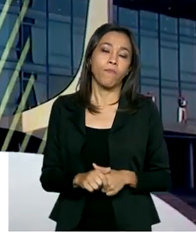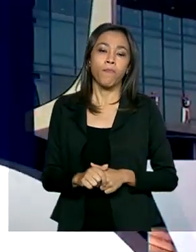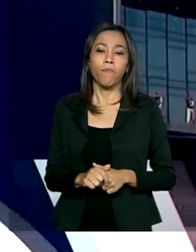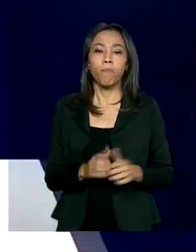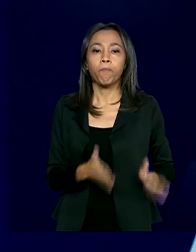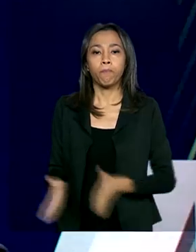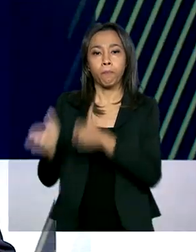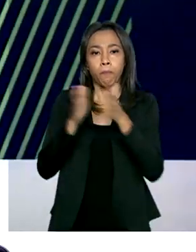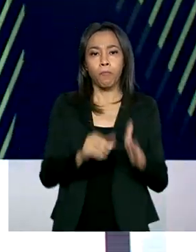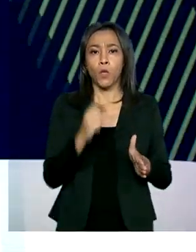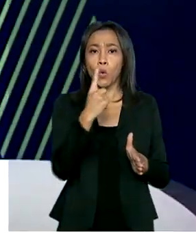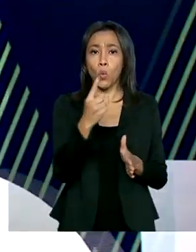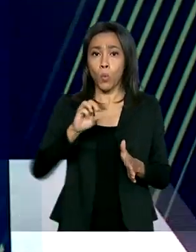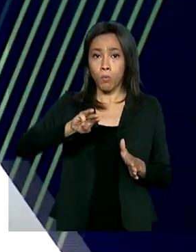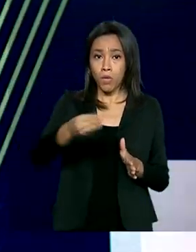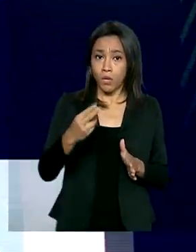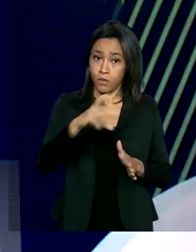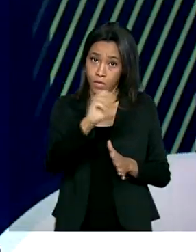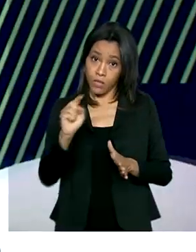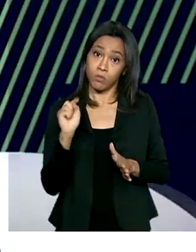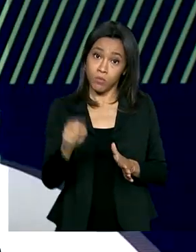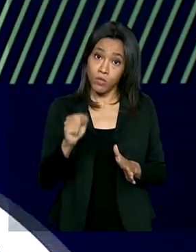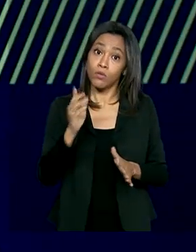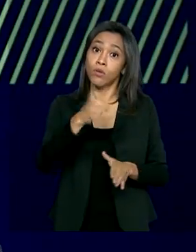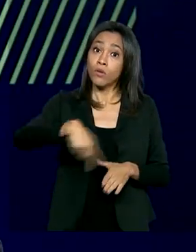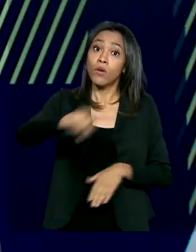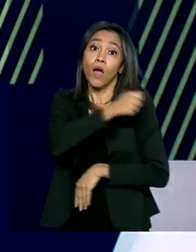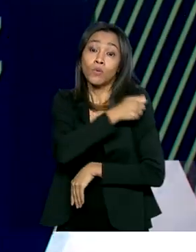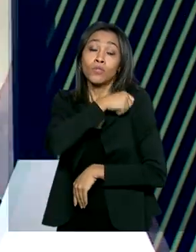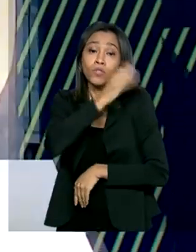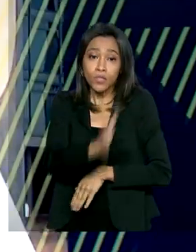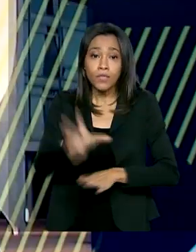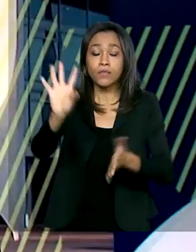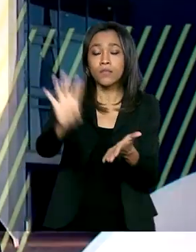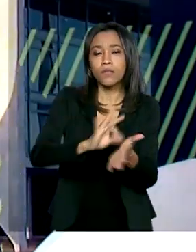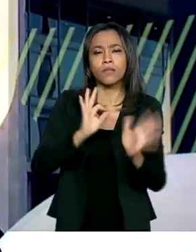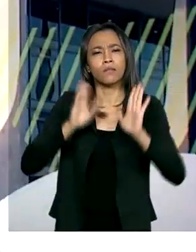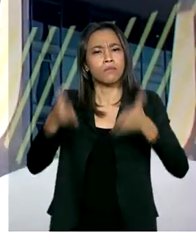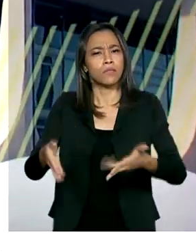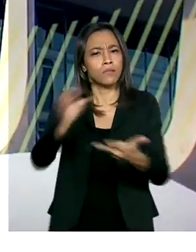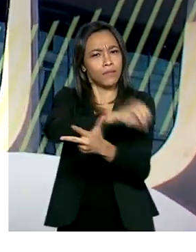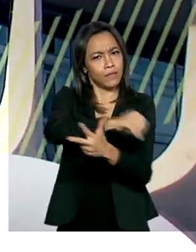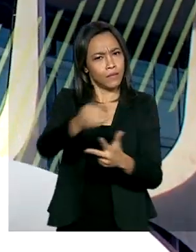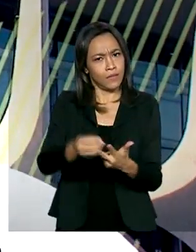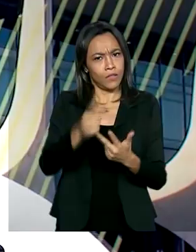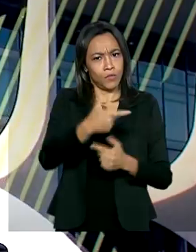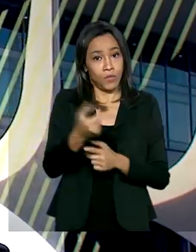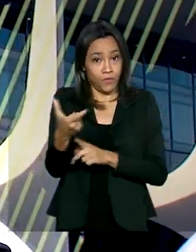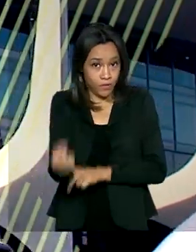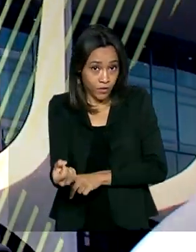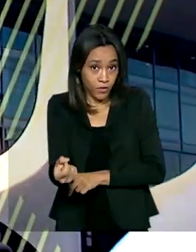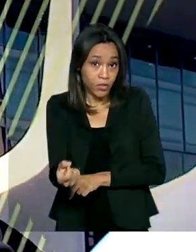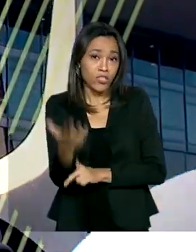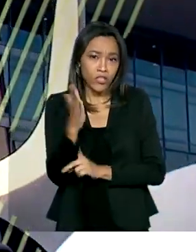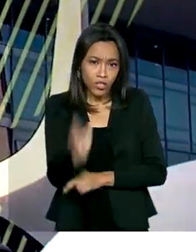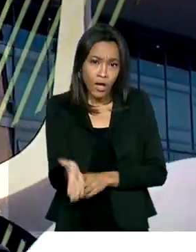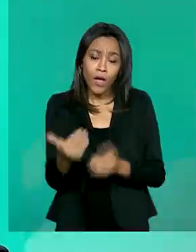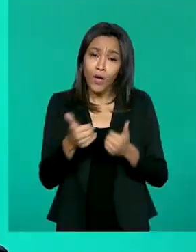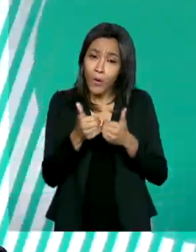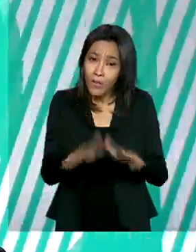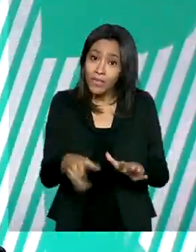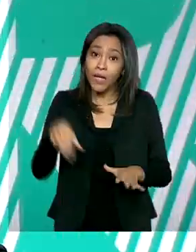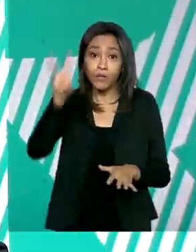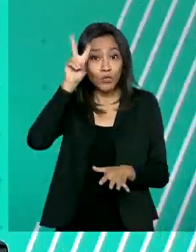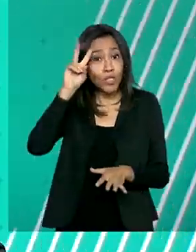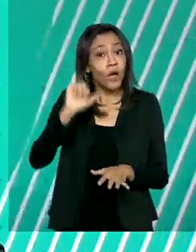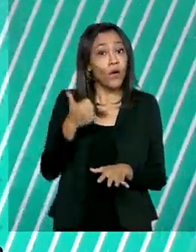Um milhão e meio de estudantes já se inscreveram para participar do Enem 2020. As inscrições começaram nesta segunda-feira,